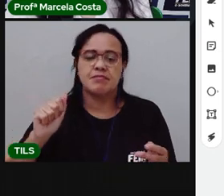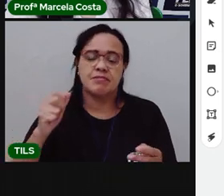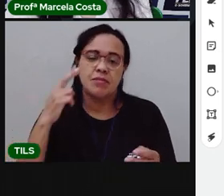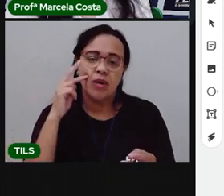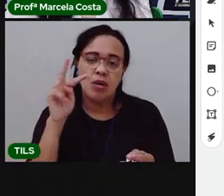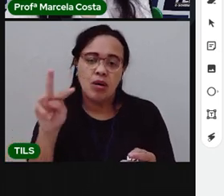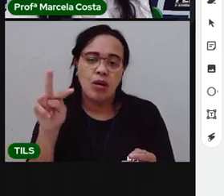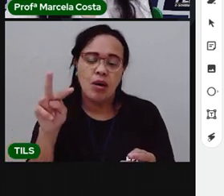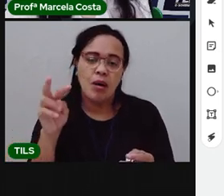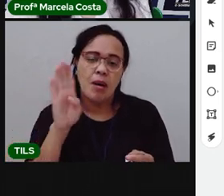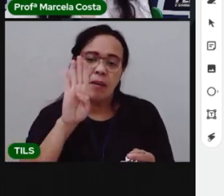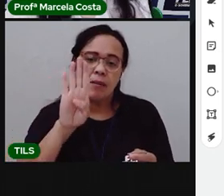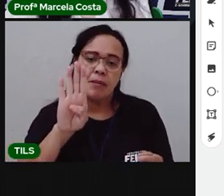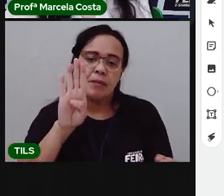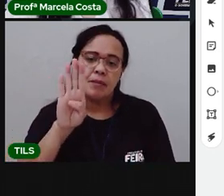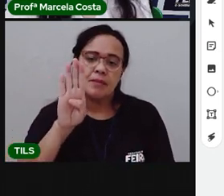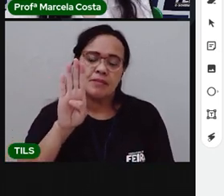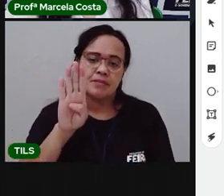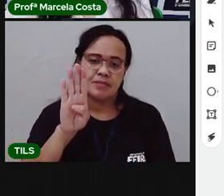Desceu.